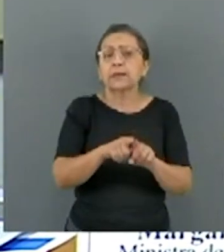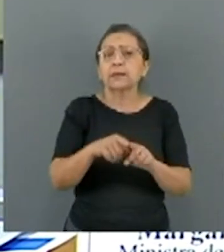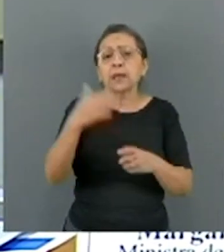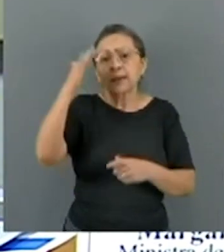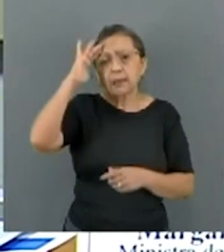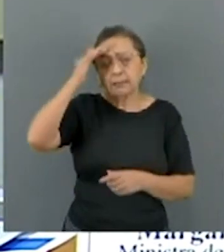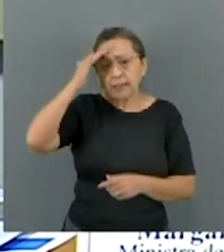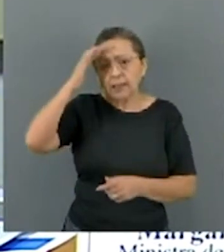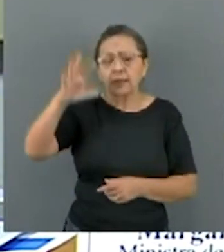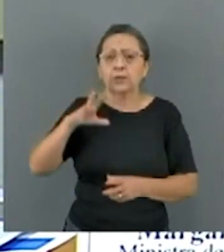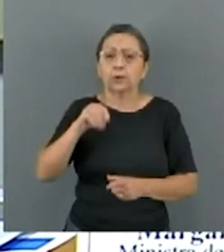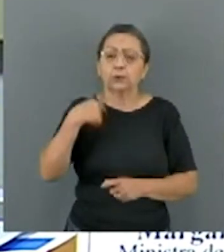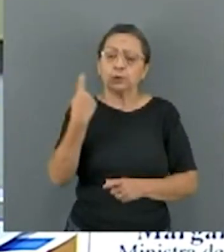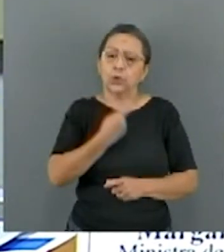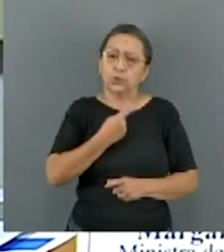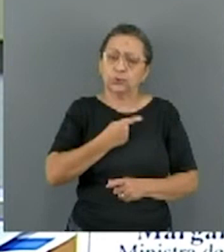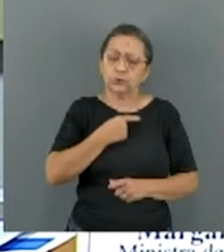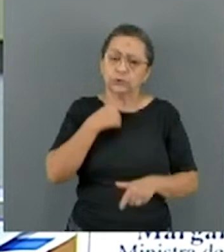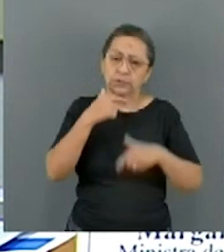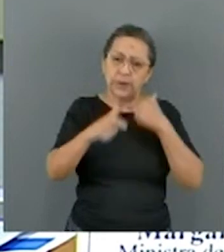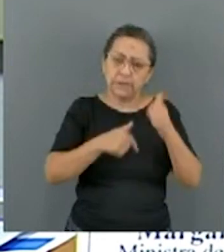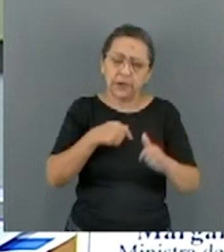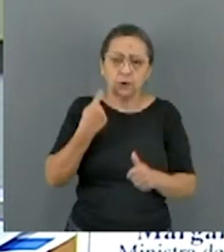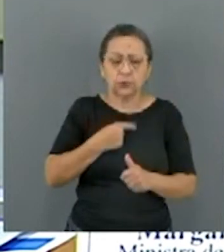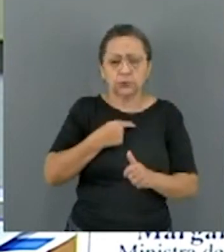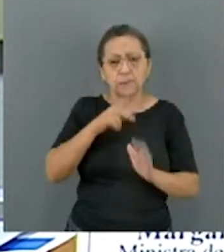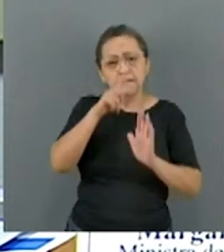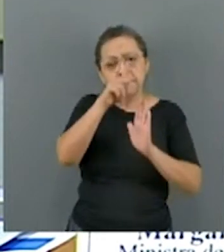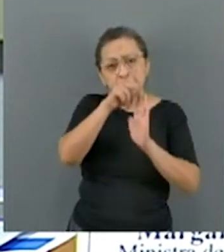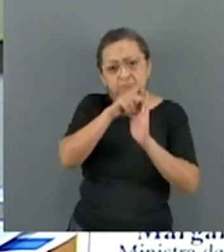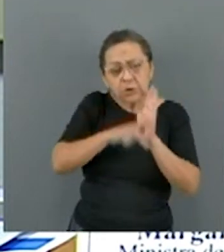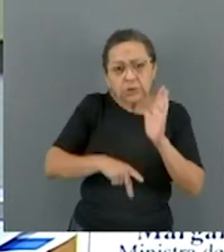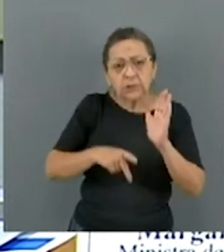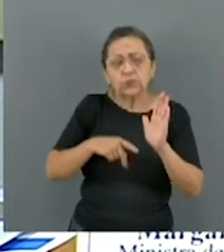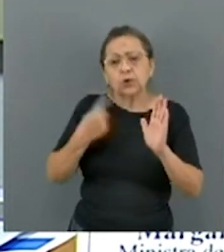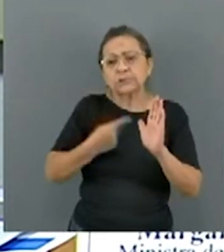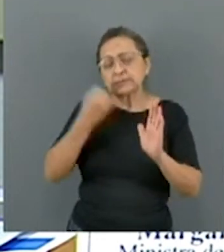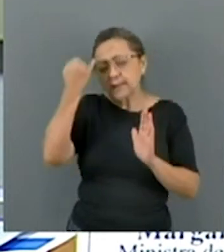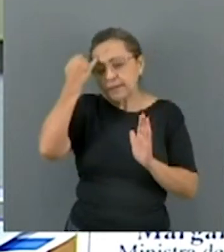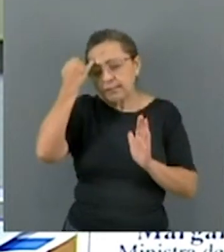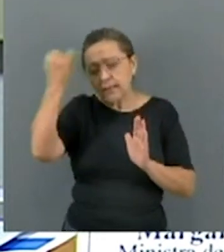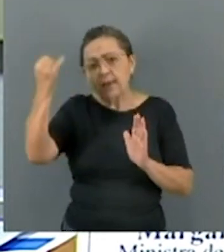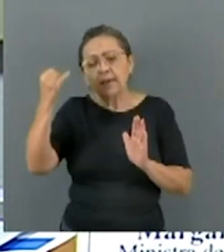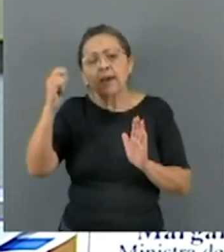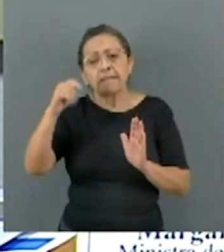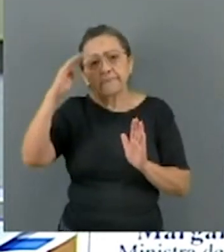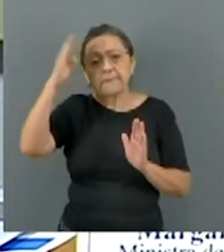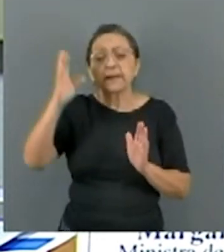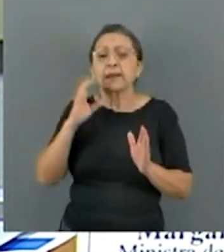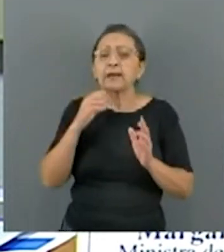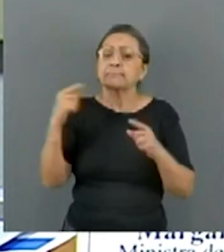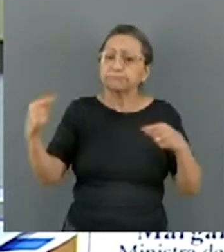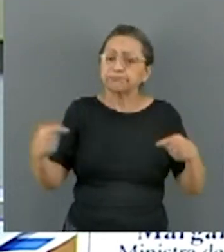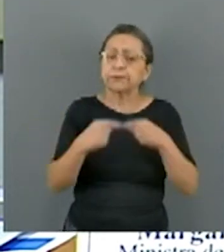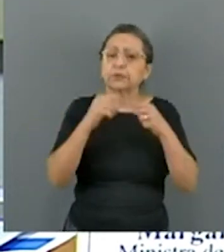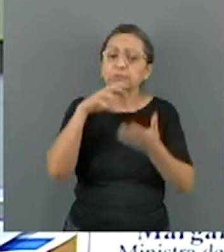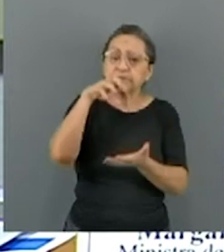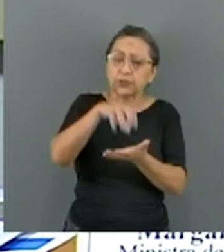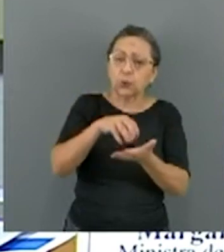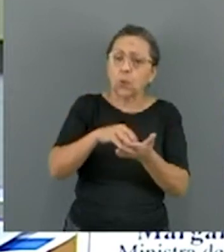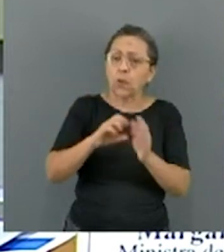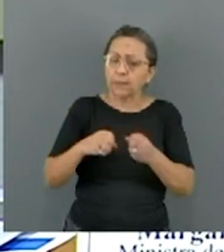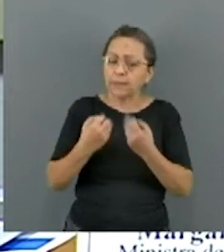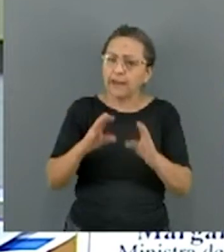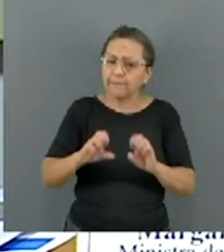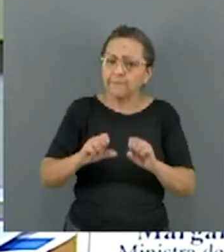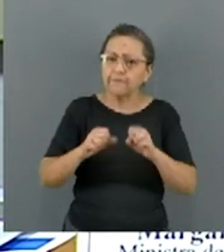as nossas ideias. Nossas ideias são as ideias que, principalmente para atender o setor, potencializar, organizar,